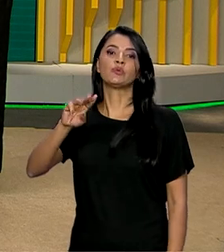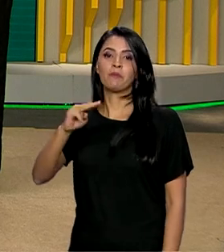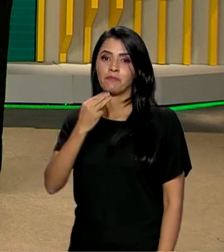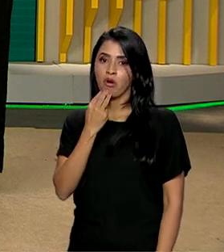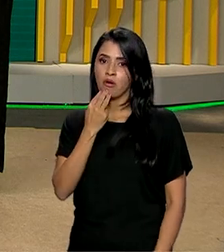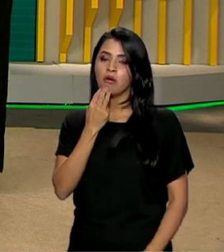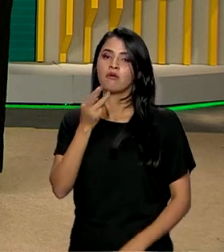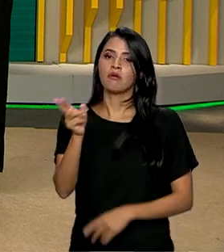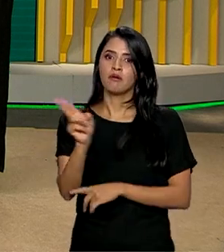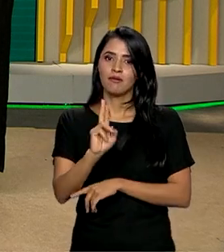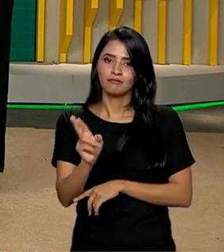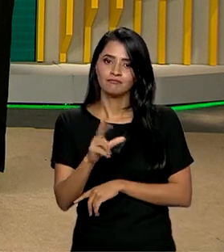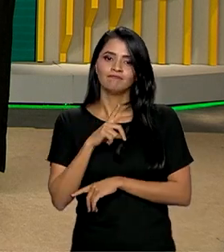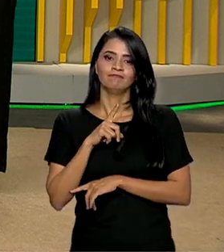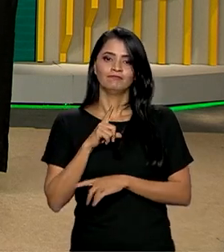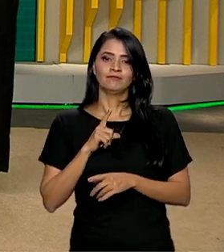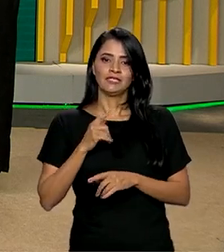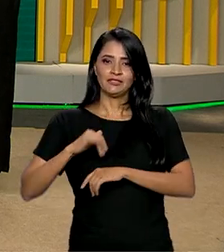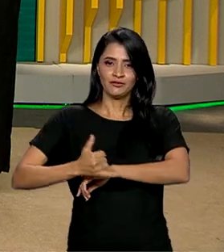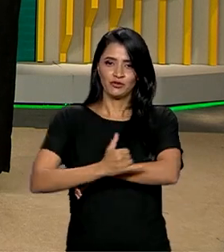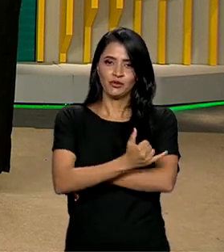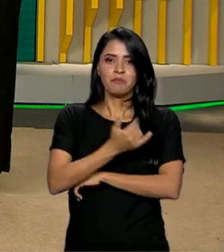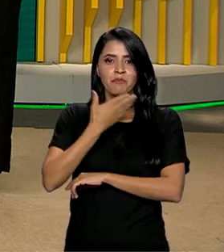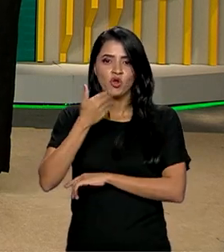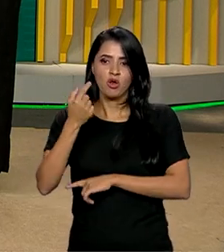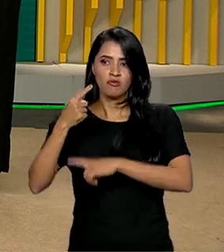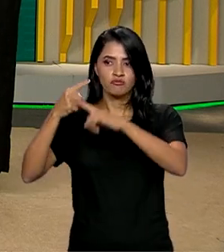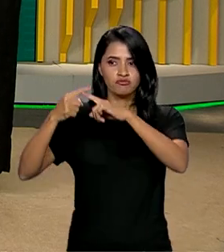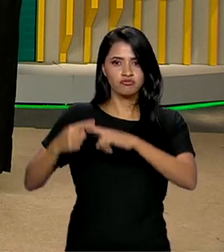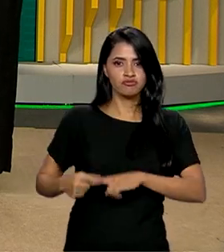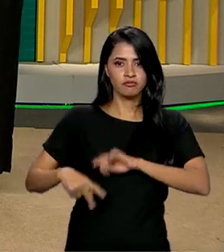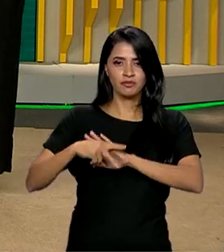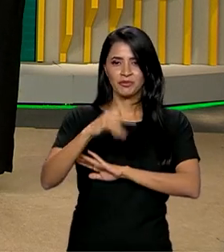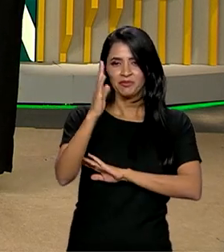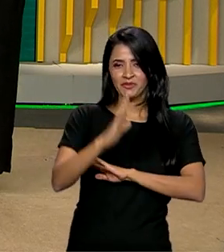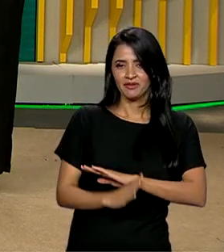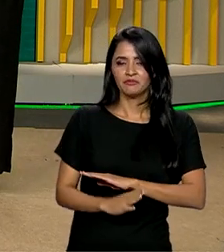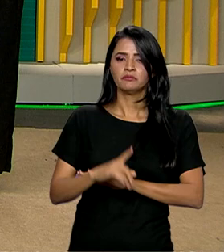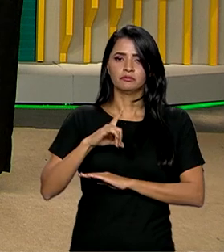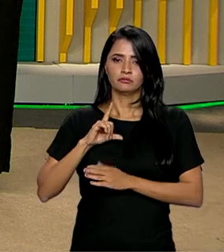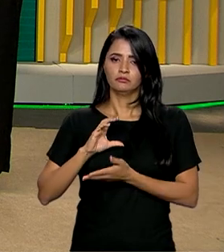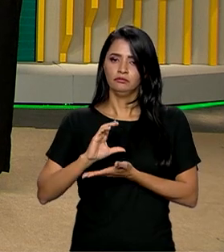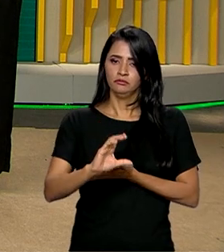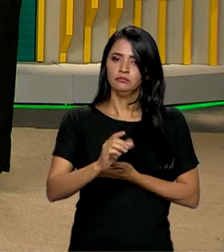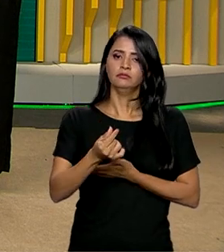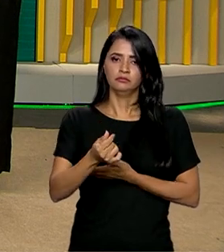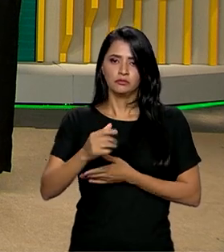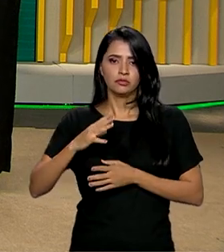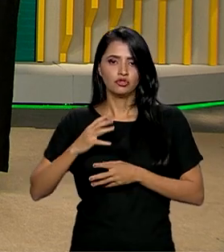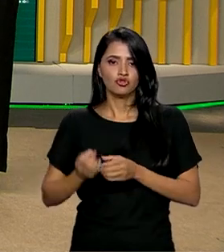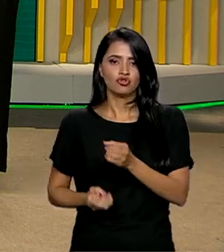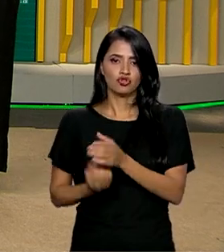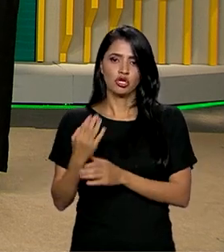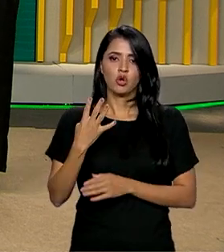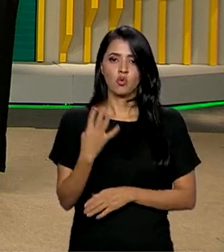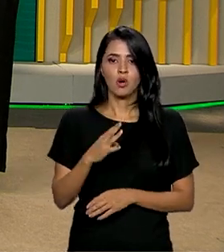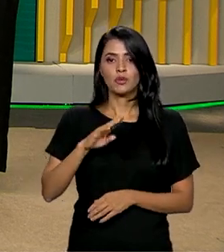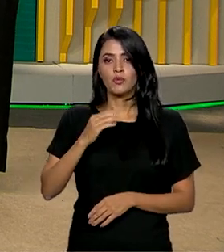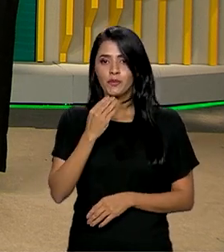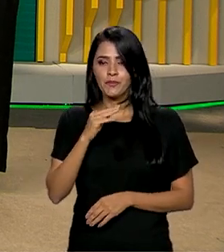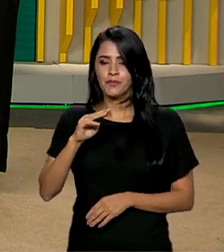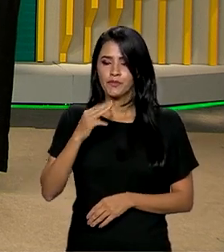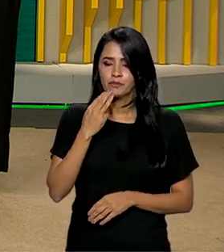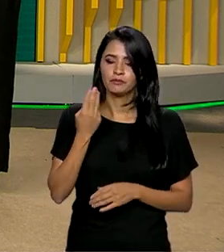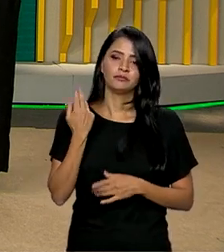infraestrutura para melhorar a competitividade do país. E todo esse investimento deve gerar 4 milhões de empregos. E ao longo